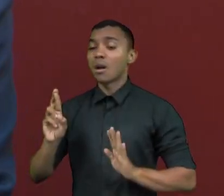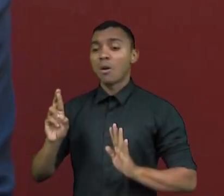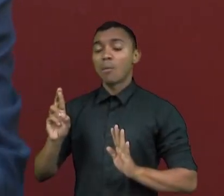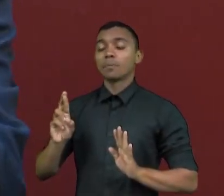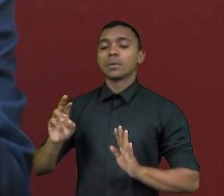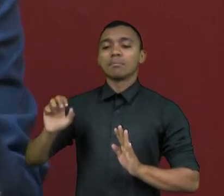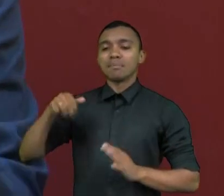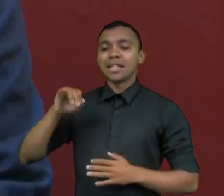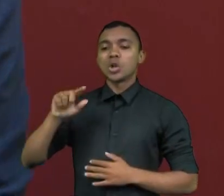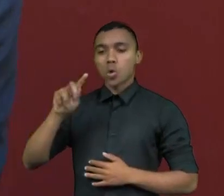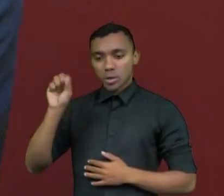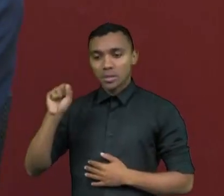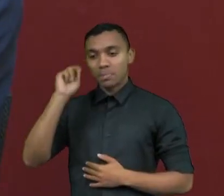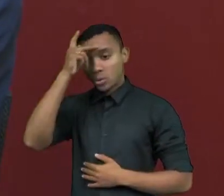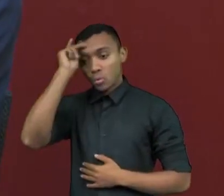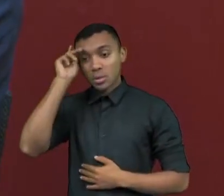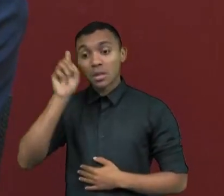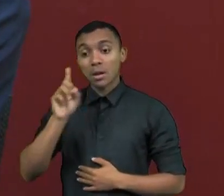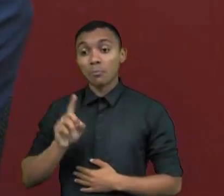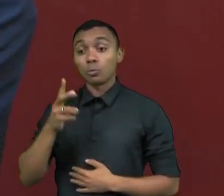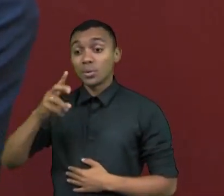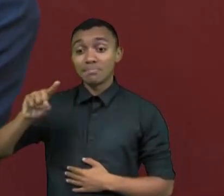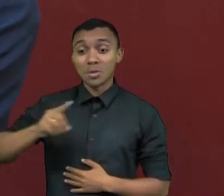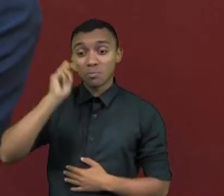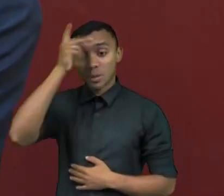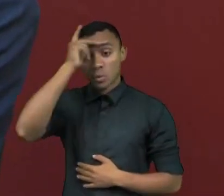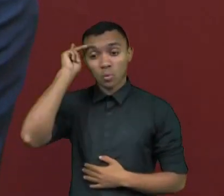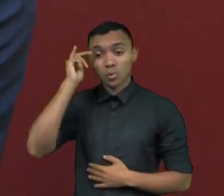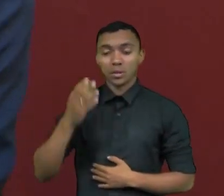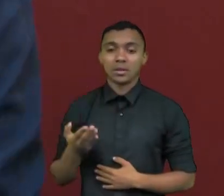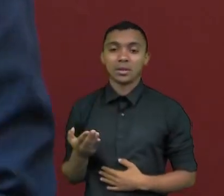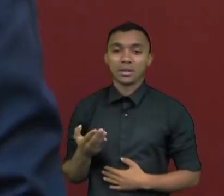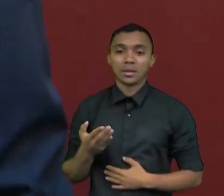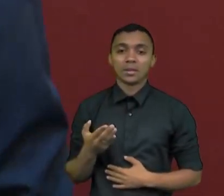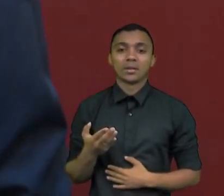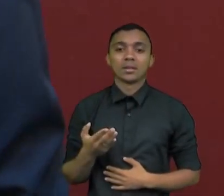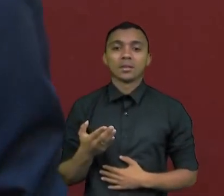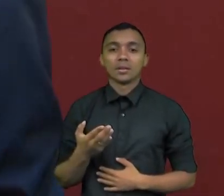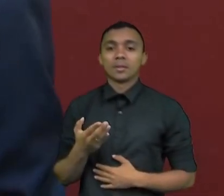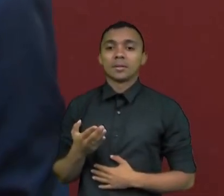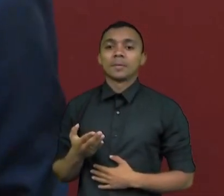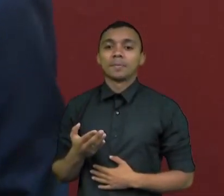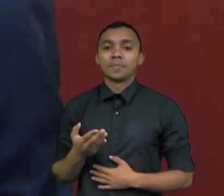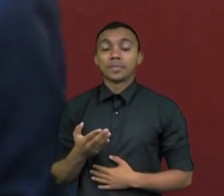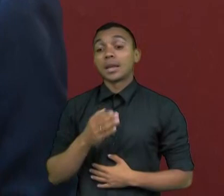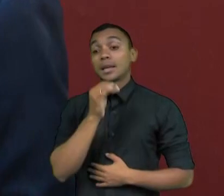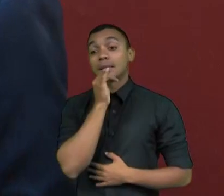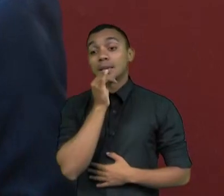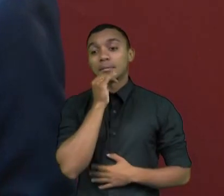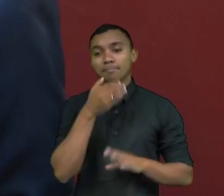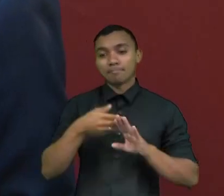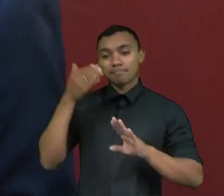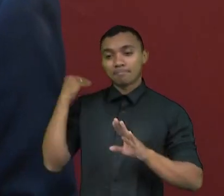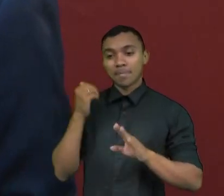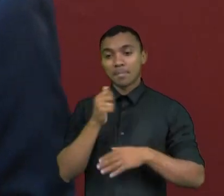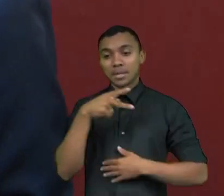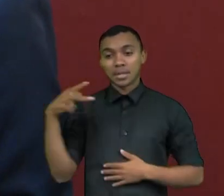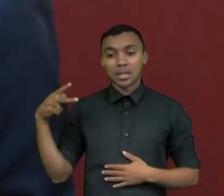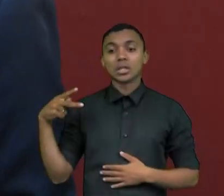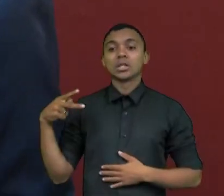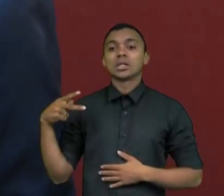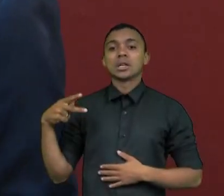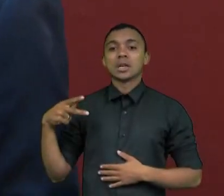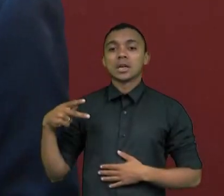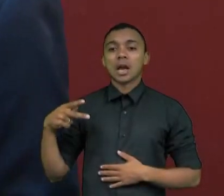Só o fato de eu não entrevistar todo mundo, eu já estou assumindo que eu posso ter uma variação. Mas você tem outras questões. Por exemplo, nessa eleição presidencial, nós tivemos a